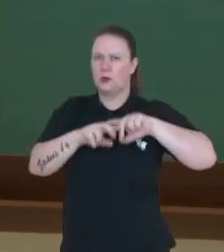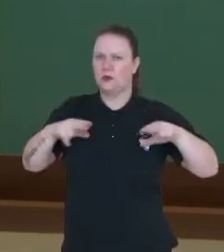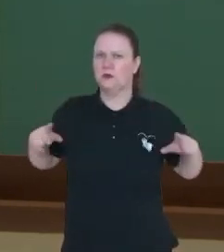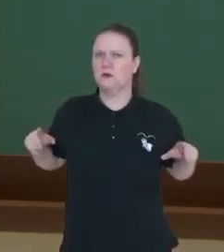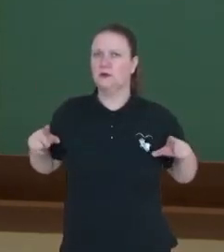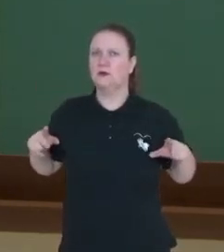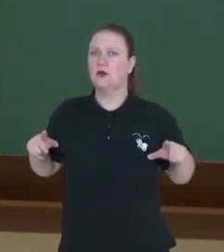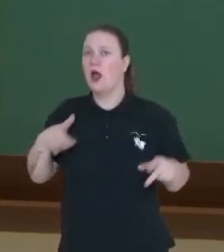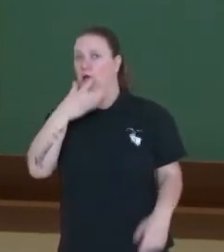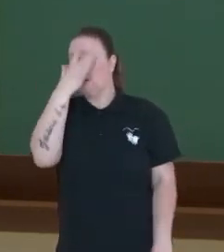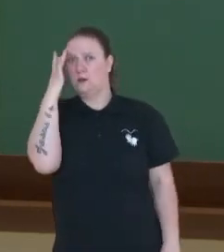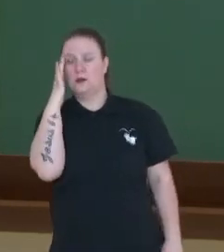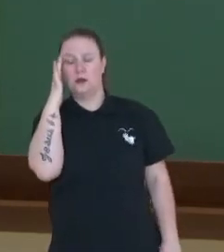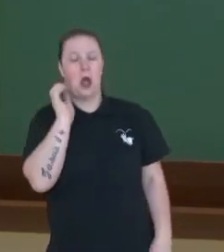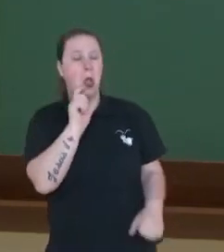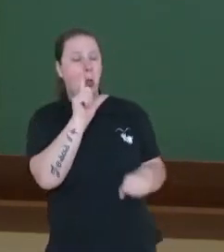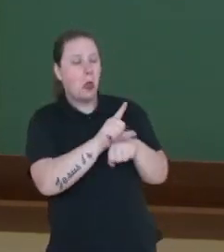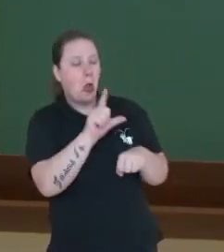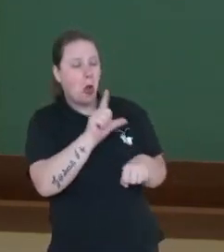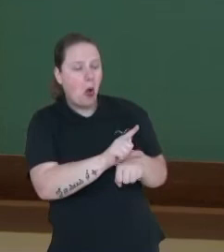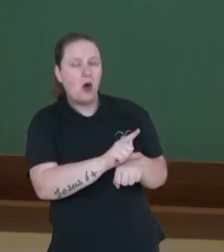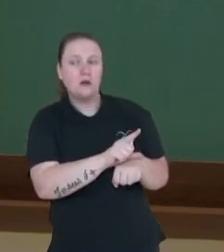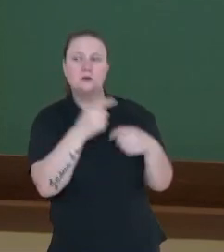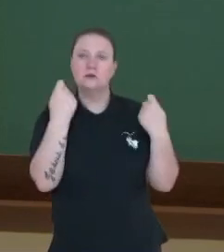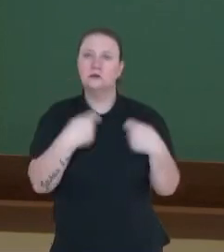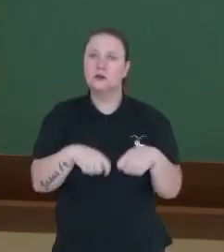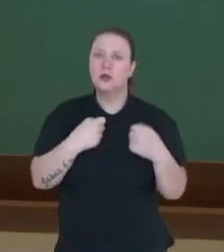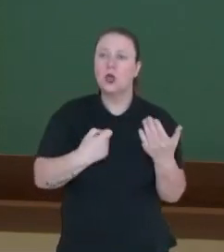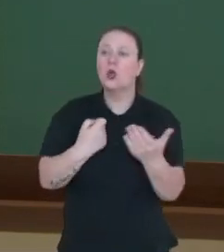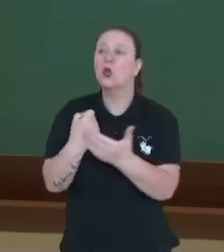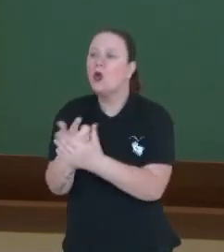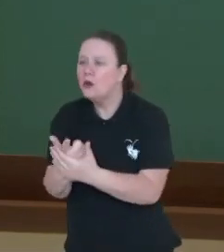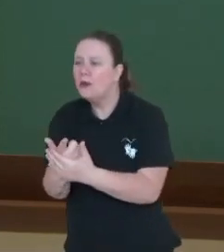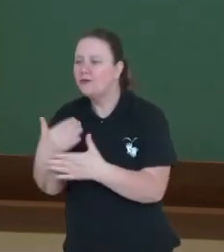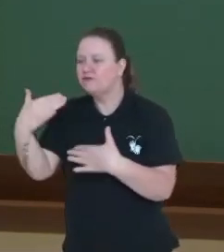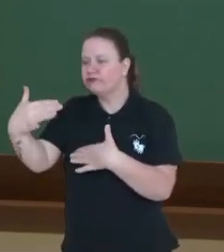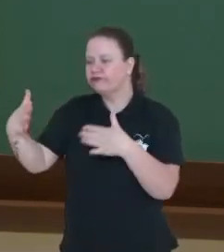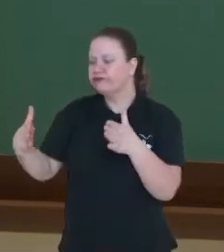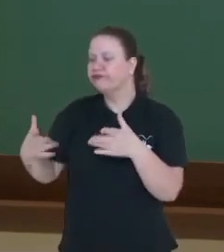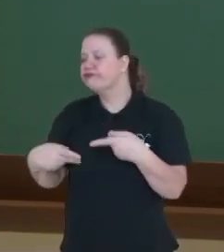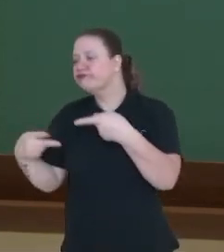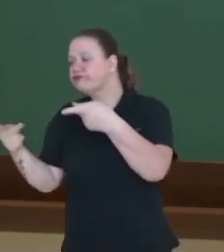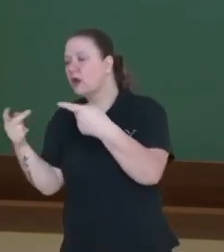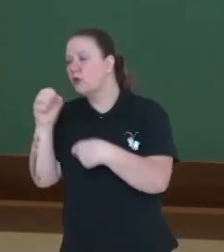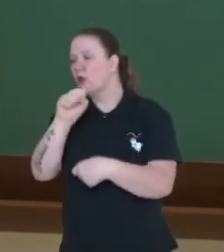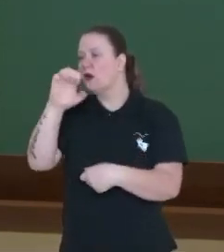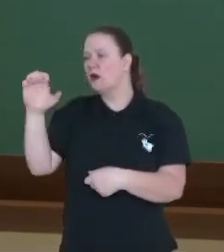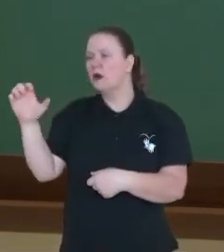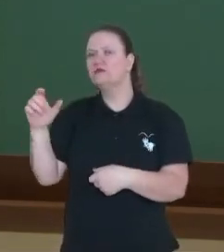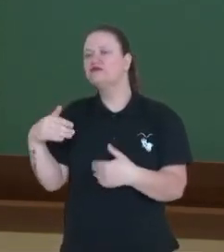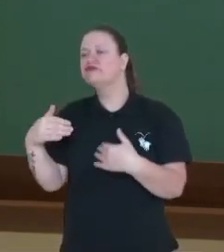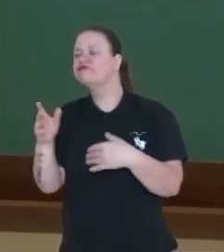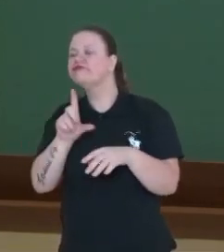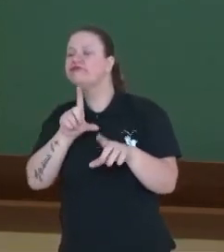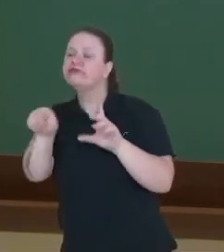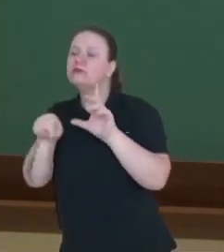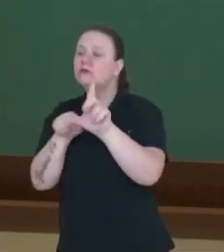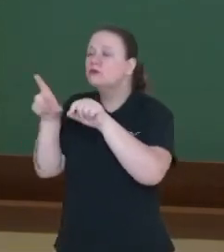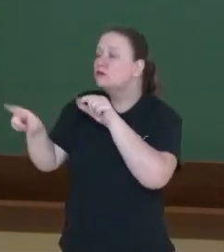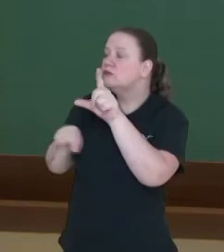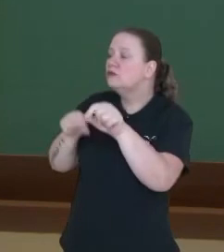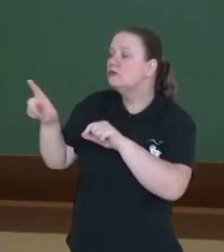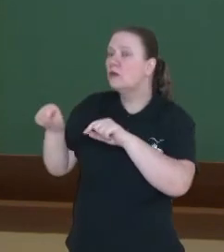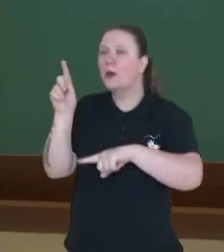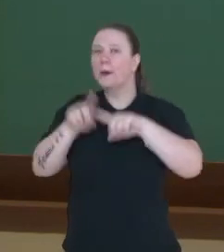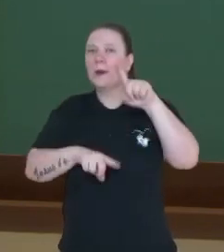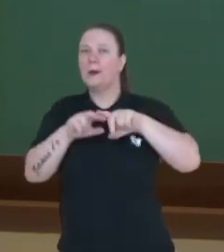uma pessoa que tem uma loja ou que tem um comércio em qualquer parte do Brasil, vai até a região sudeste buscar, comprar esses